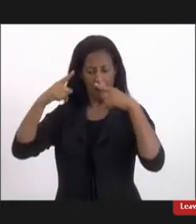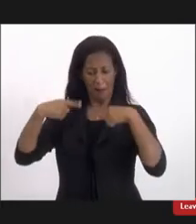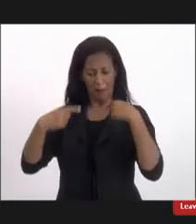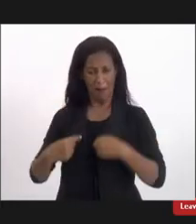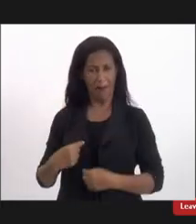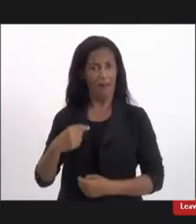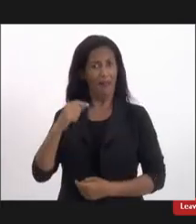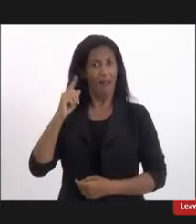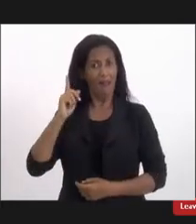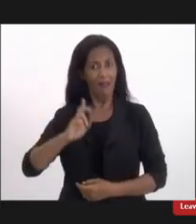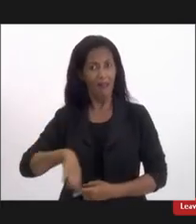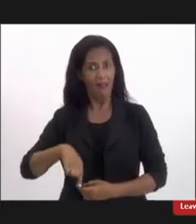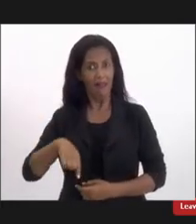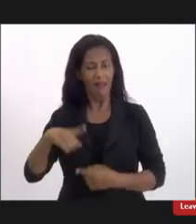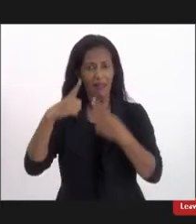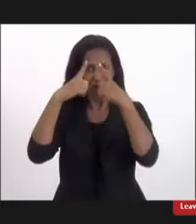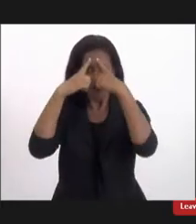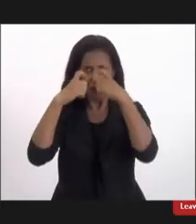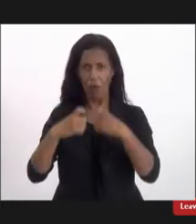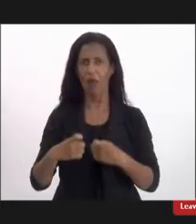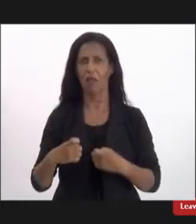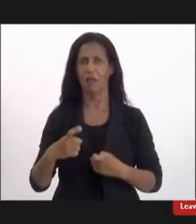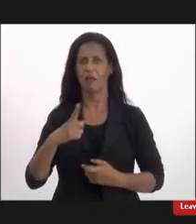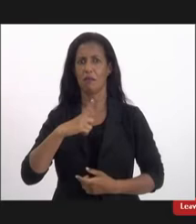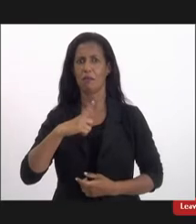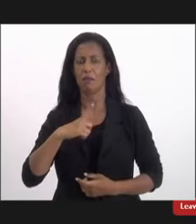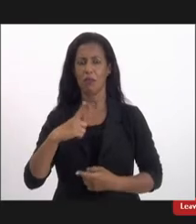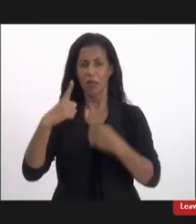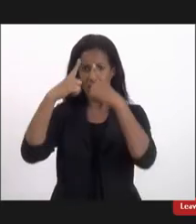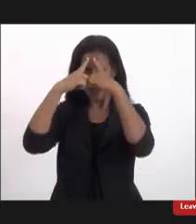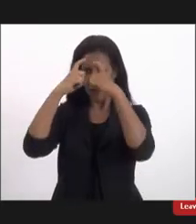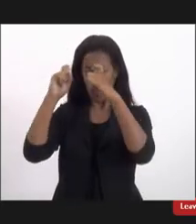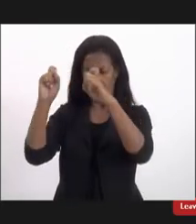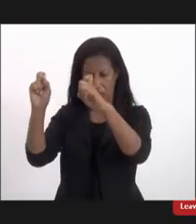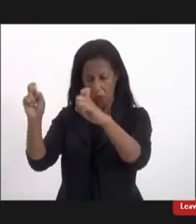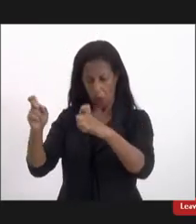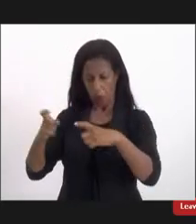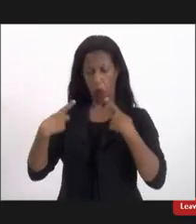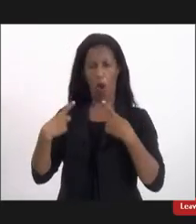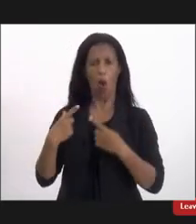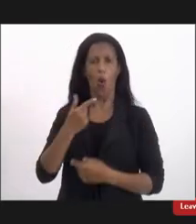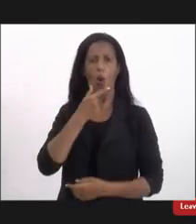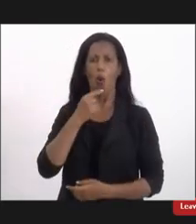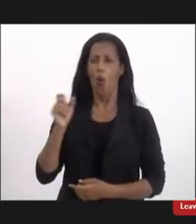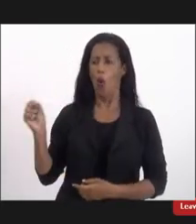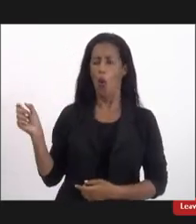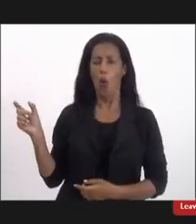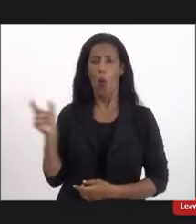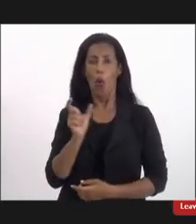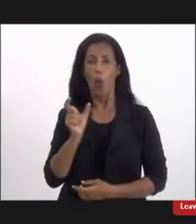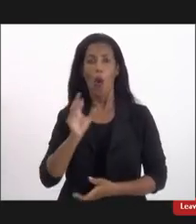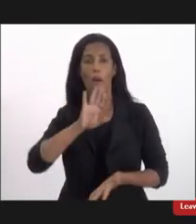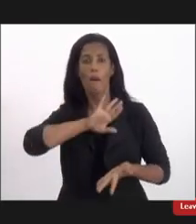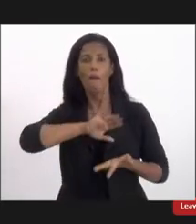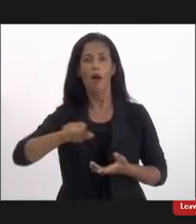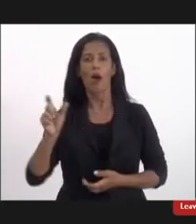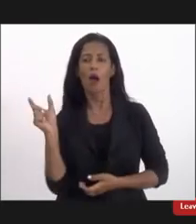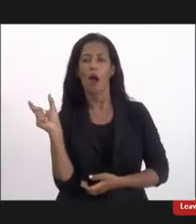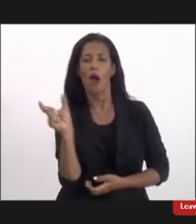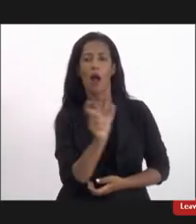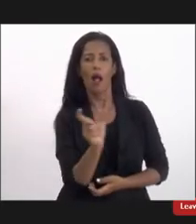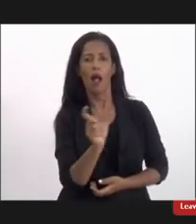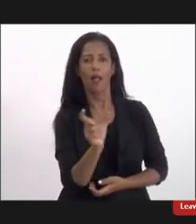porque existe a violência patrimonial quando aquele companheiro pega o seu cartão do seu